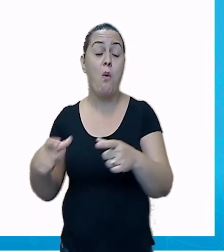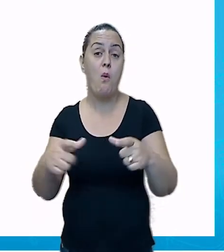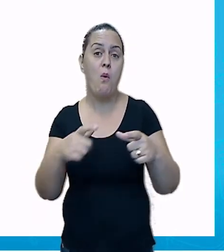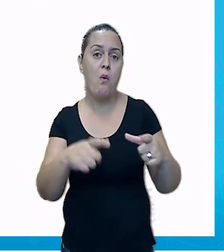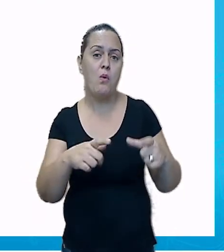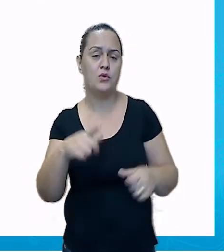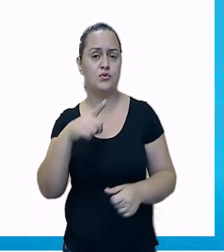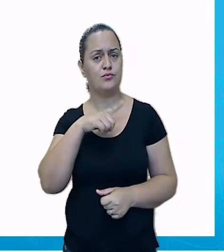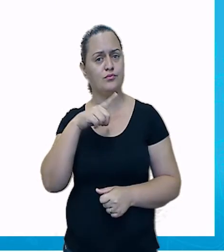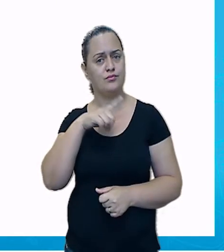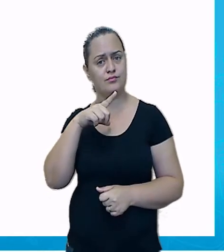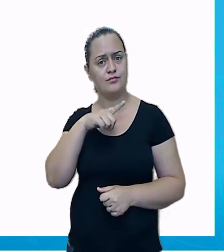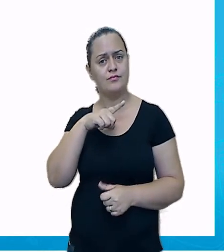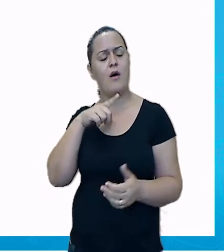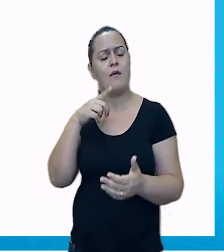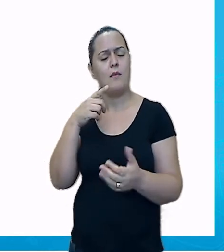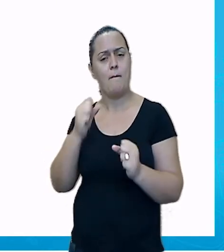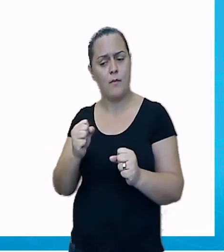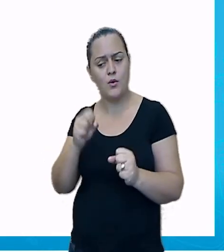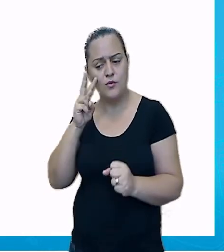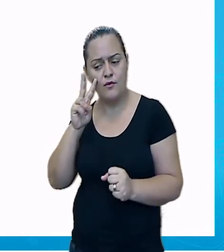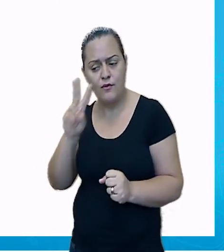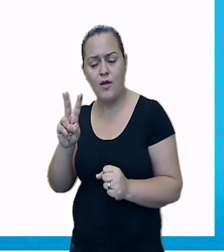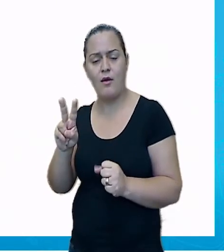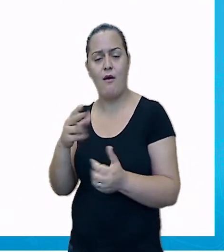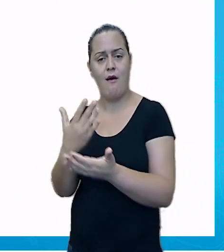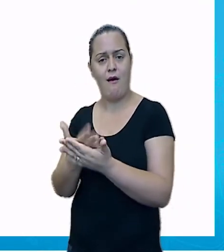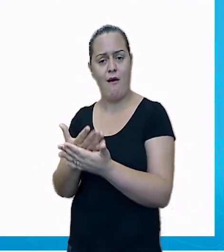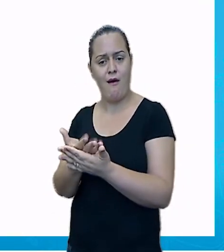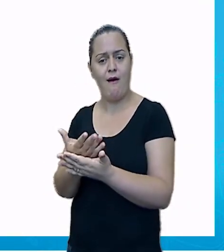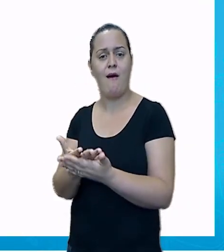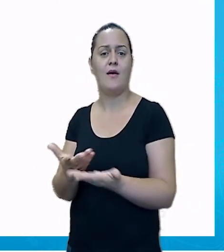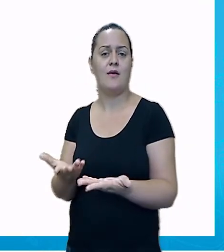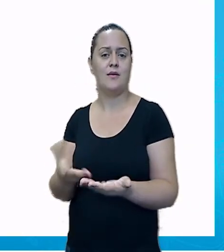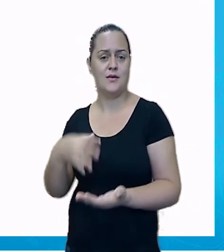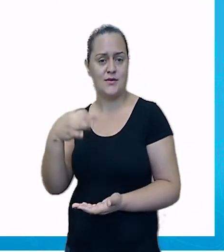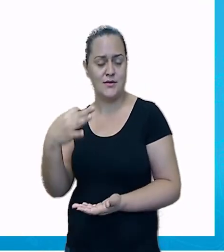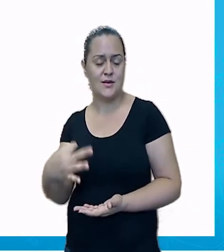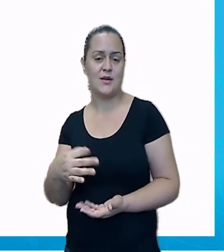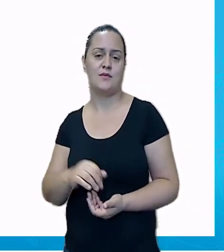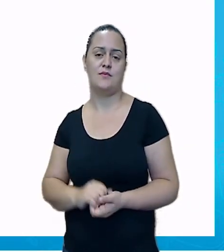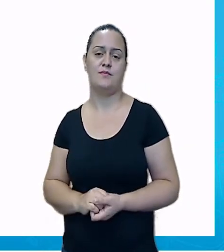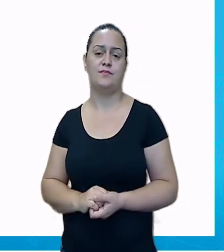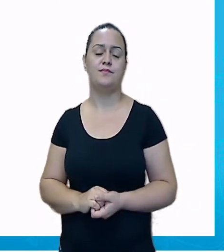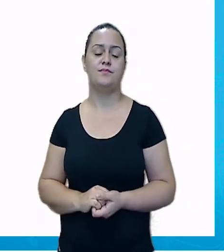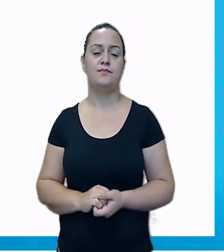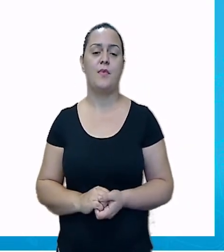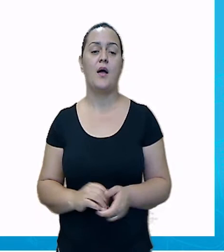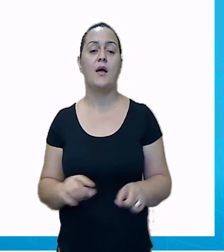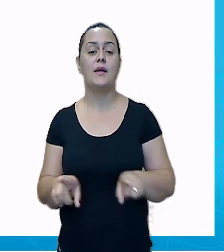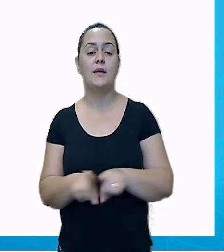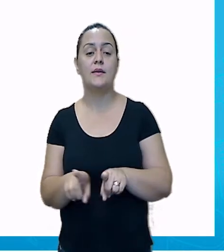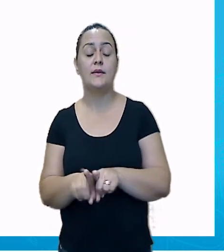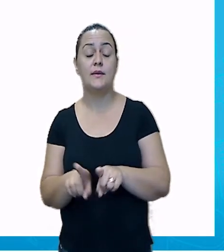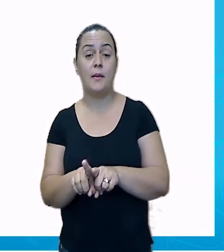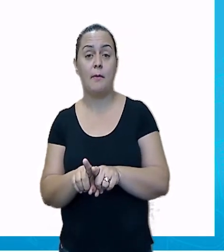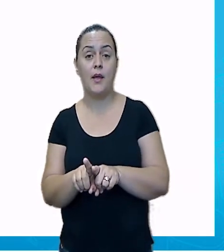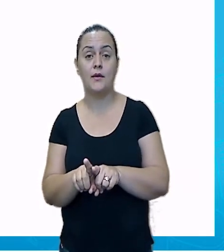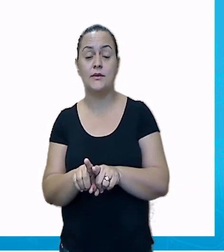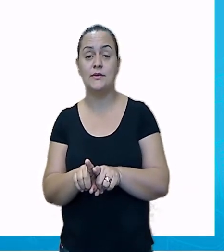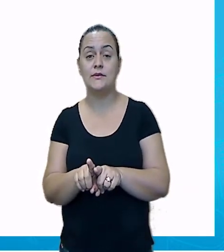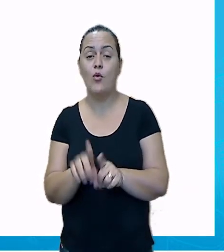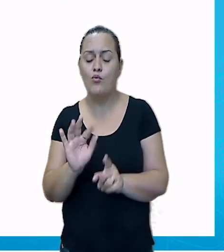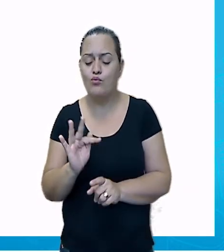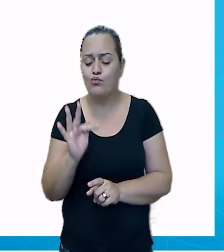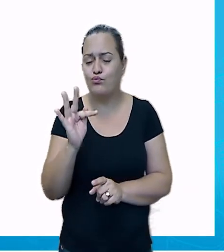que a gente pode ter as nossas aulas? Não, vamos continuar vendo aqui. De forma presencial, que logo, logo a